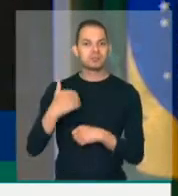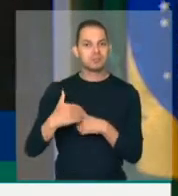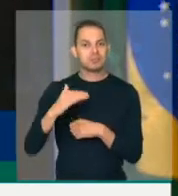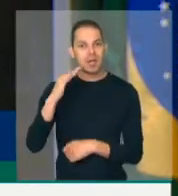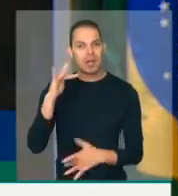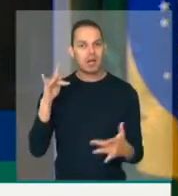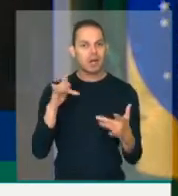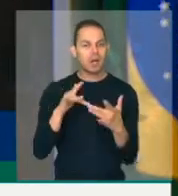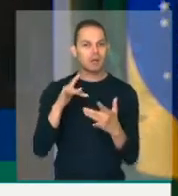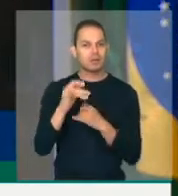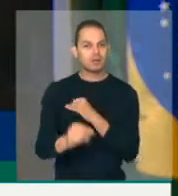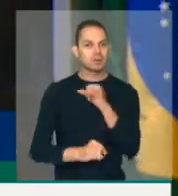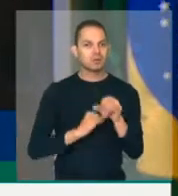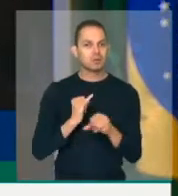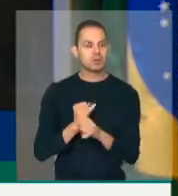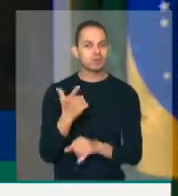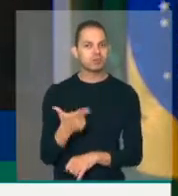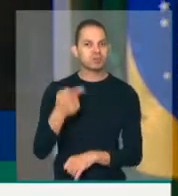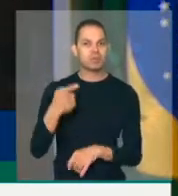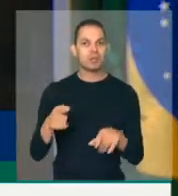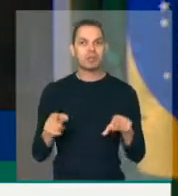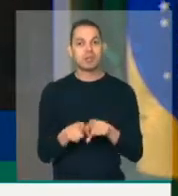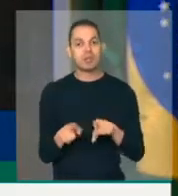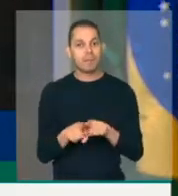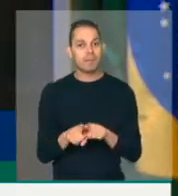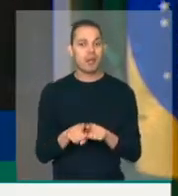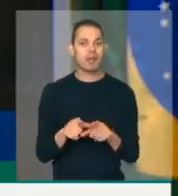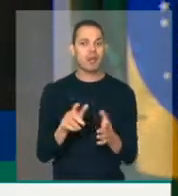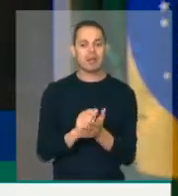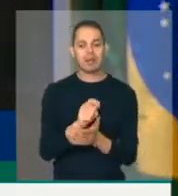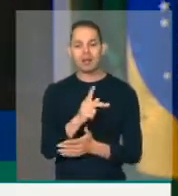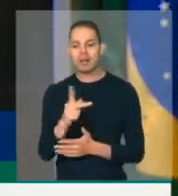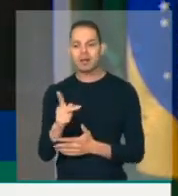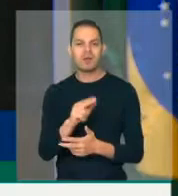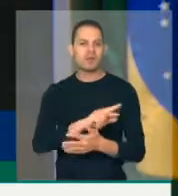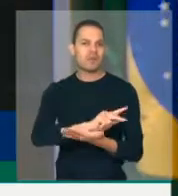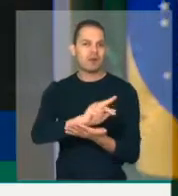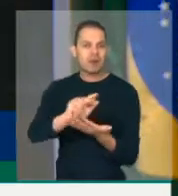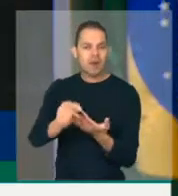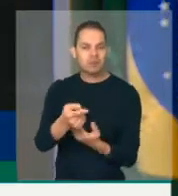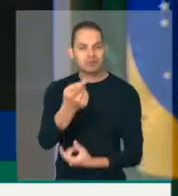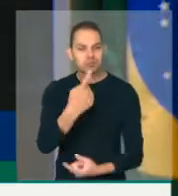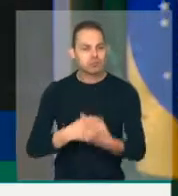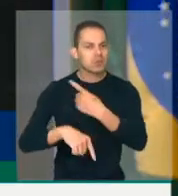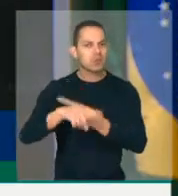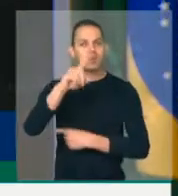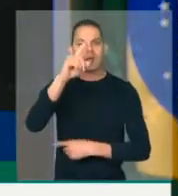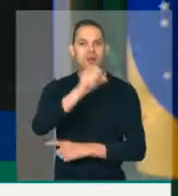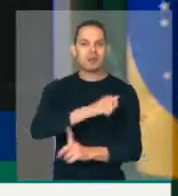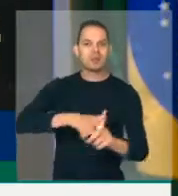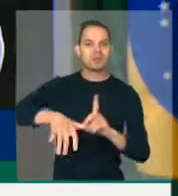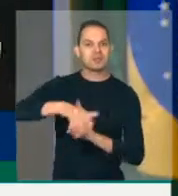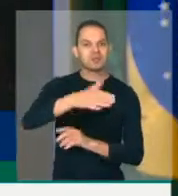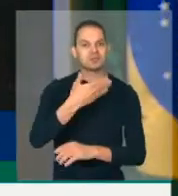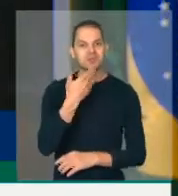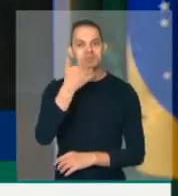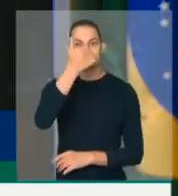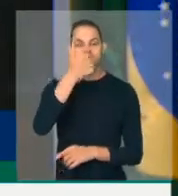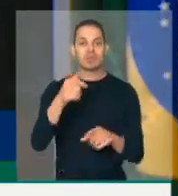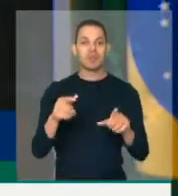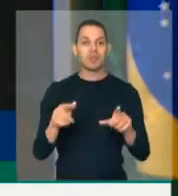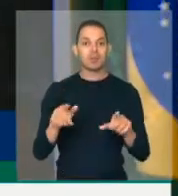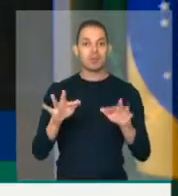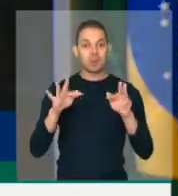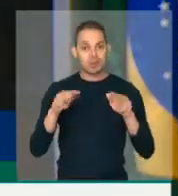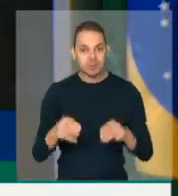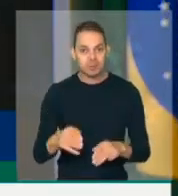conexão da internet, mas outras aplicações que poderão revolucionar a nossa sociedade. E, para encerrar,